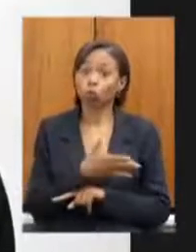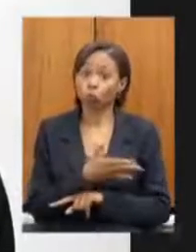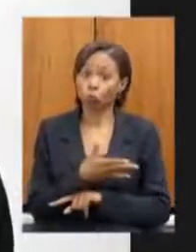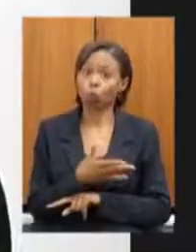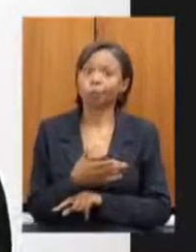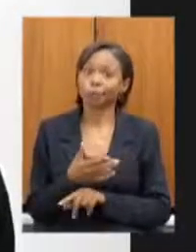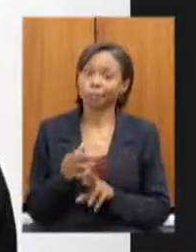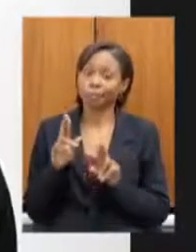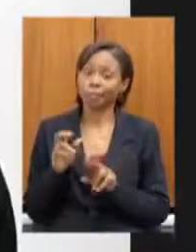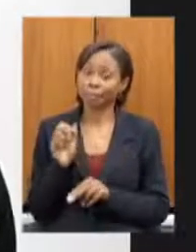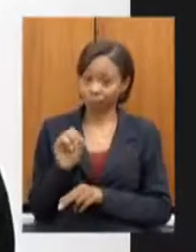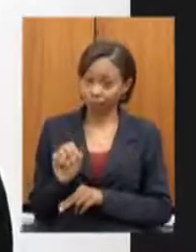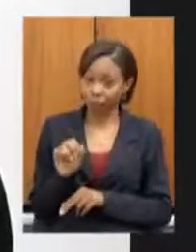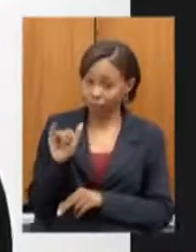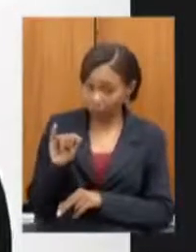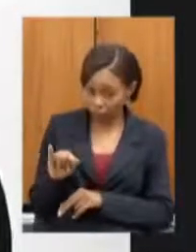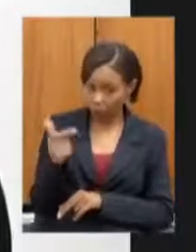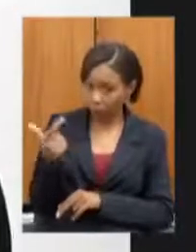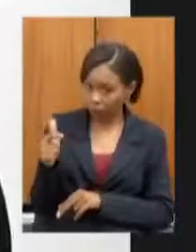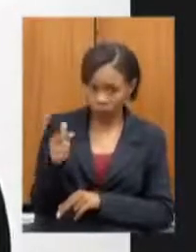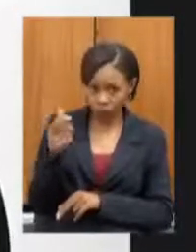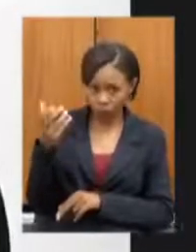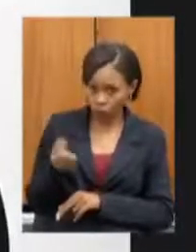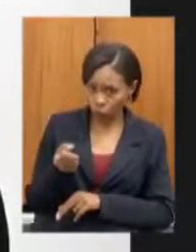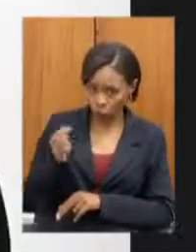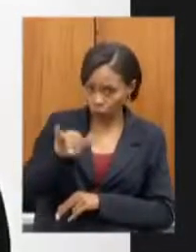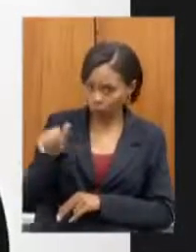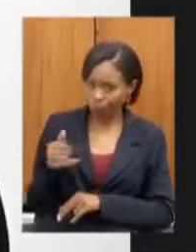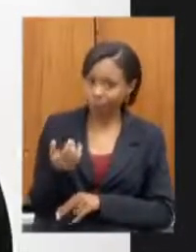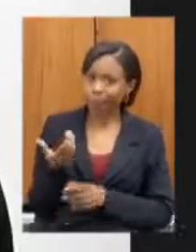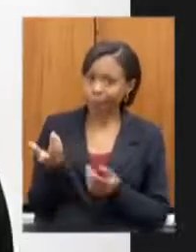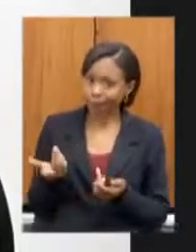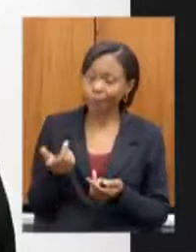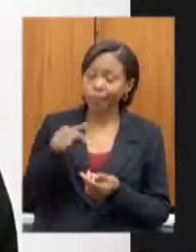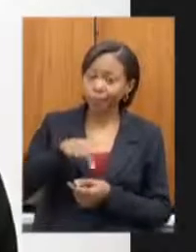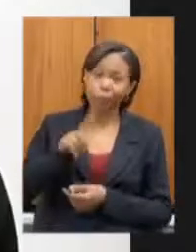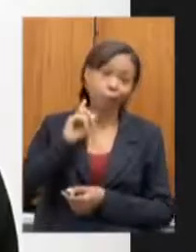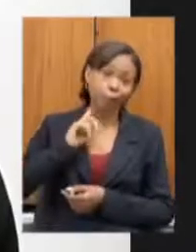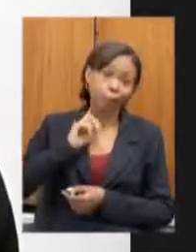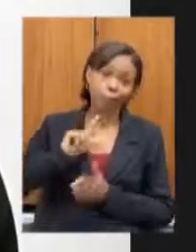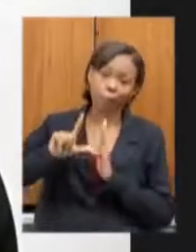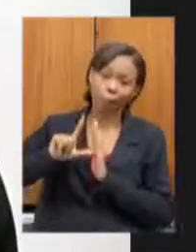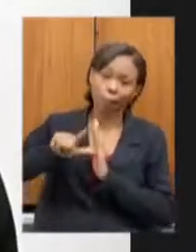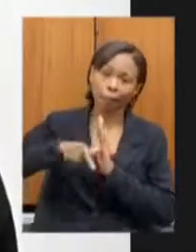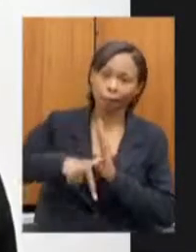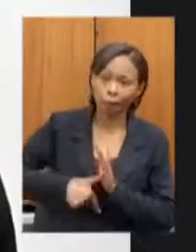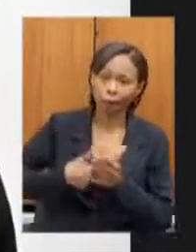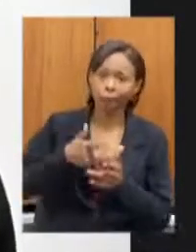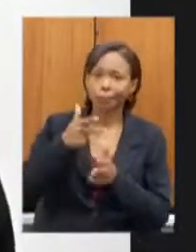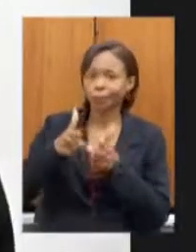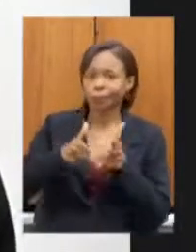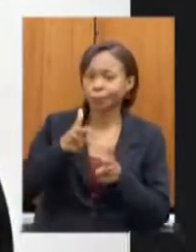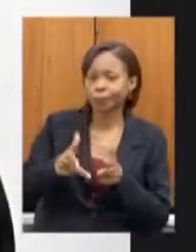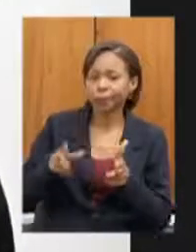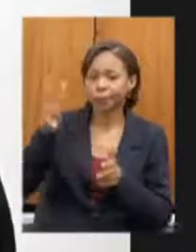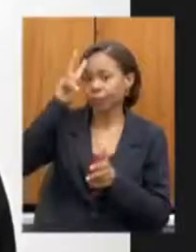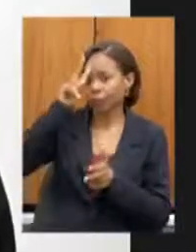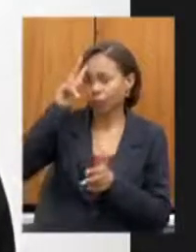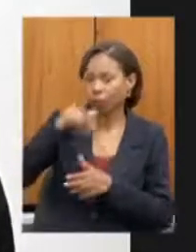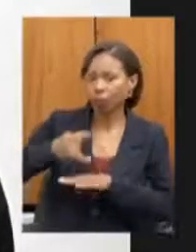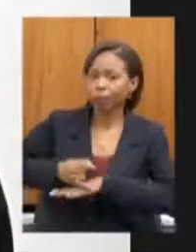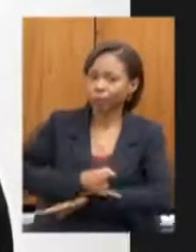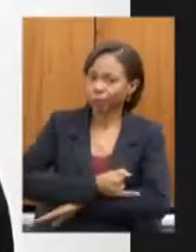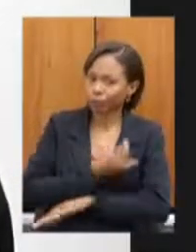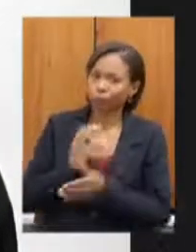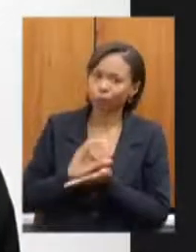ele Minas Gerais mais uma vez ficaria para trás do trem da história de investimentos na infraestrutura parabéns